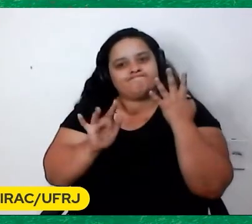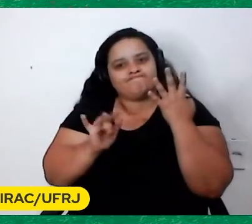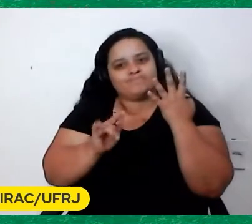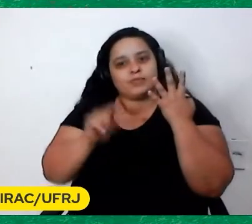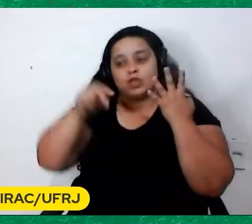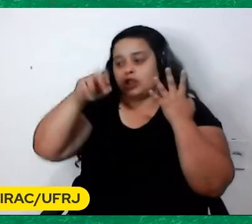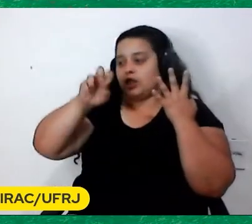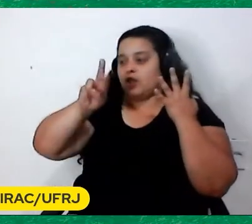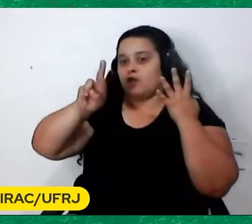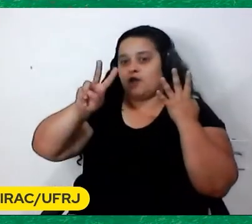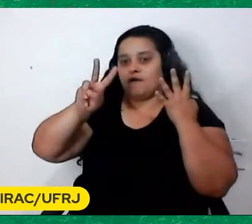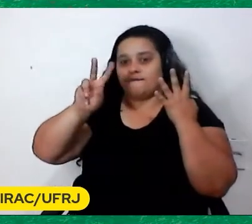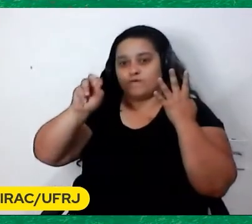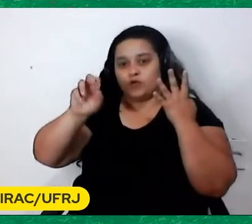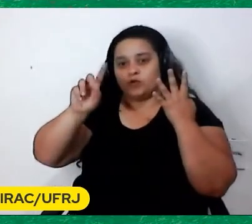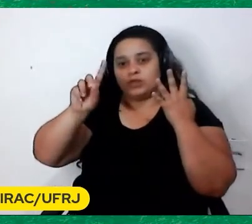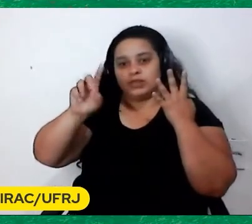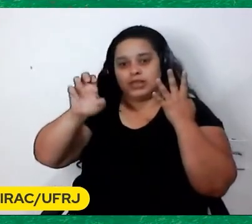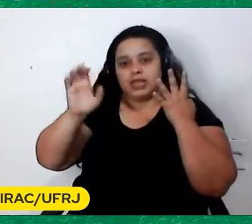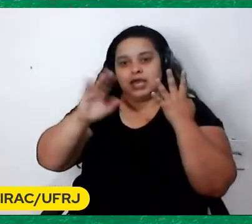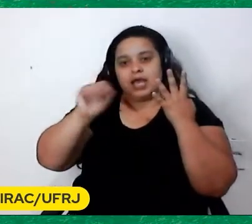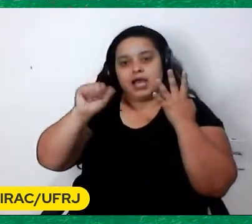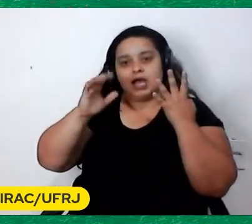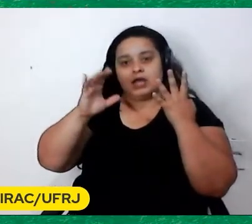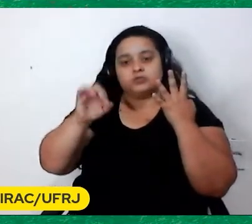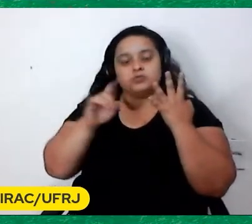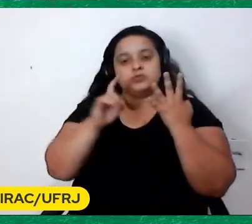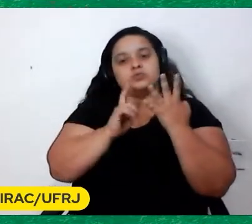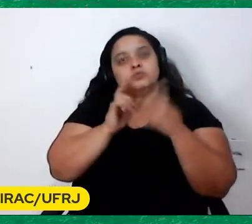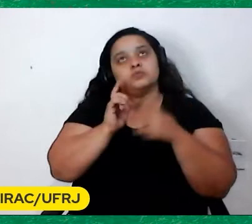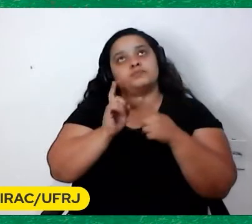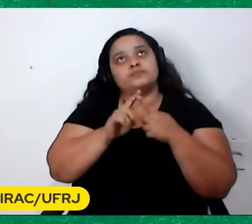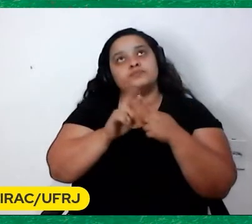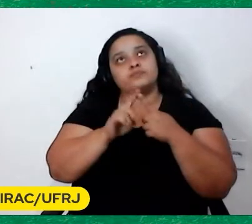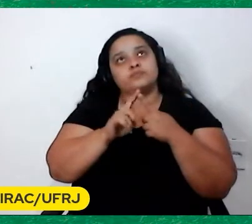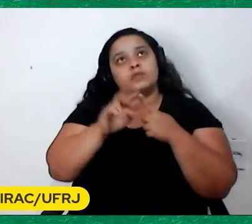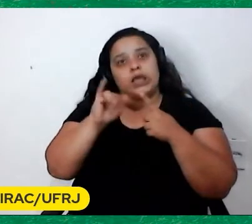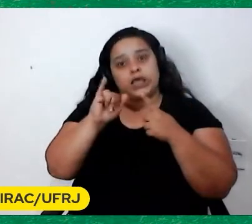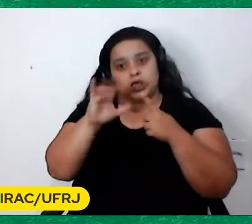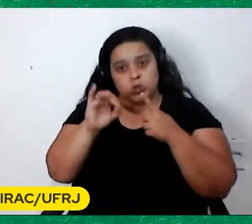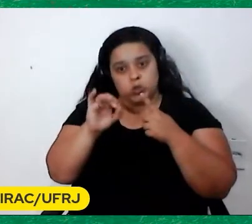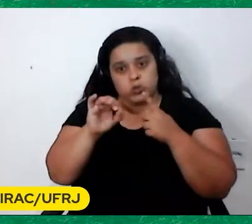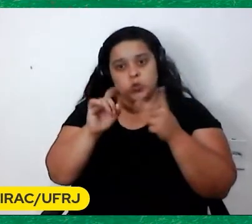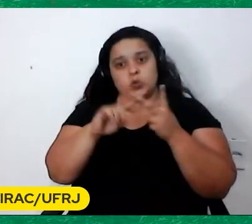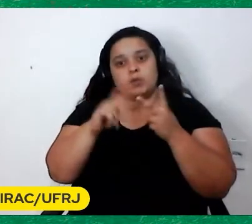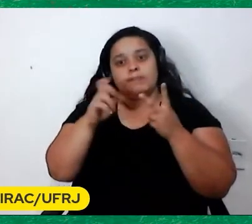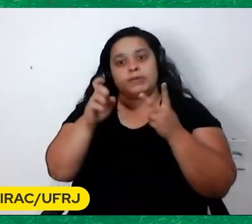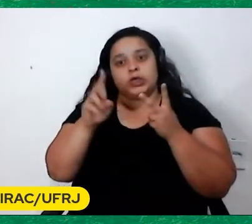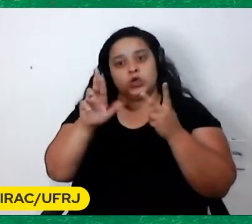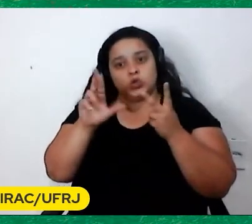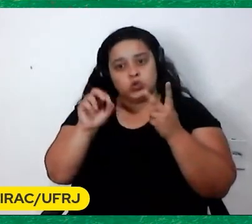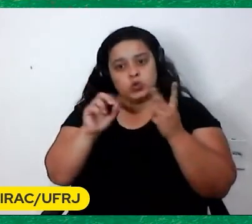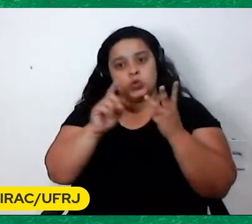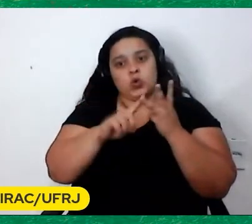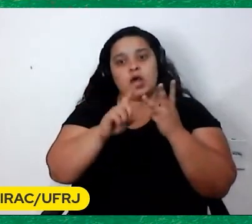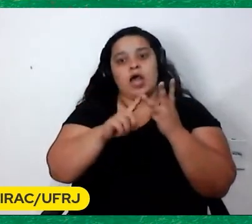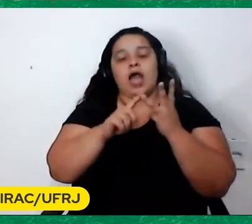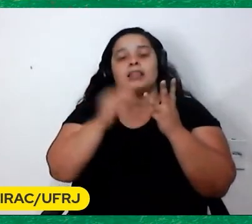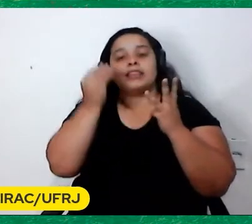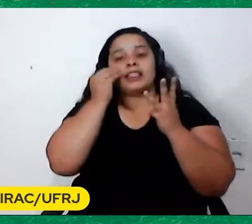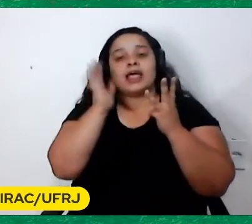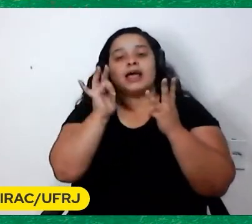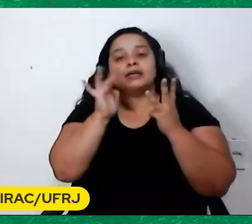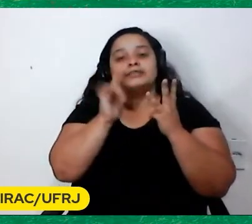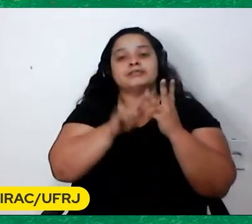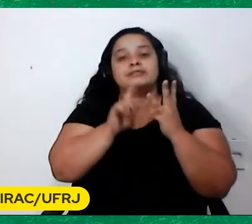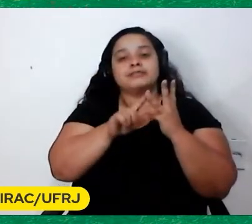aço Porque tem O Arrigo Barnabé O Pedro Sol Disputando A moça A